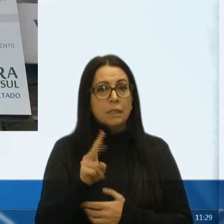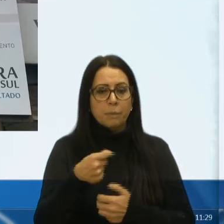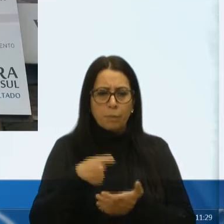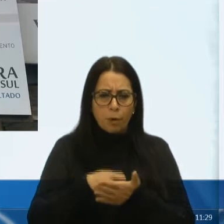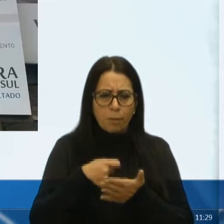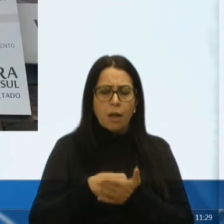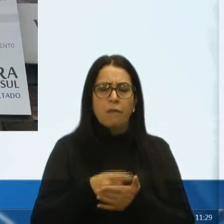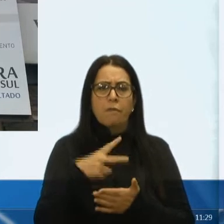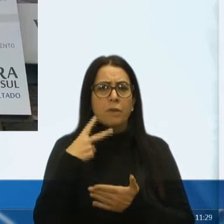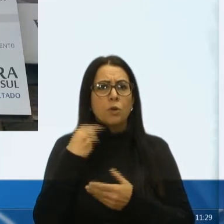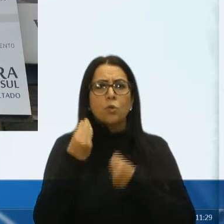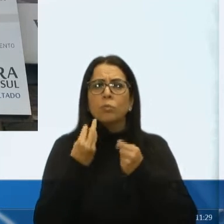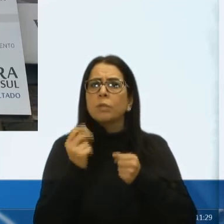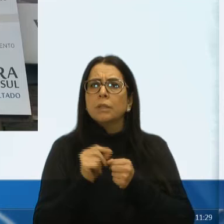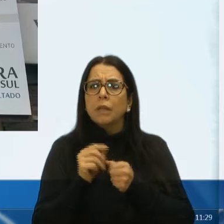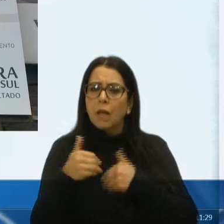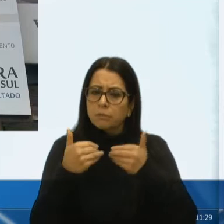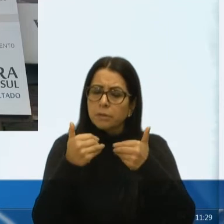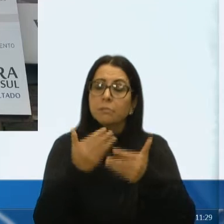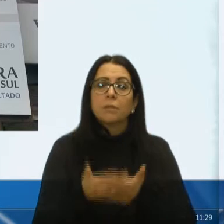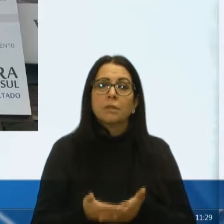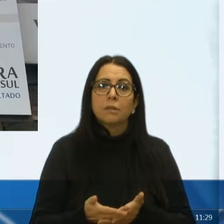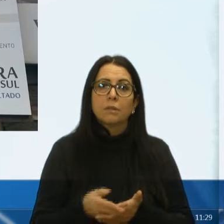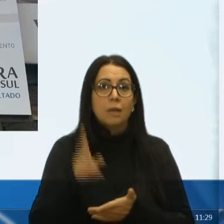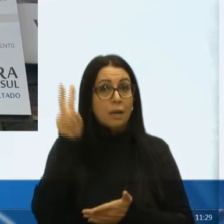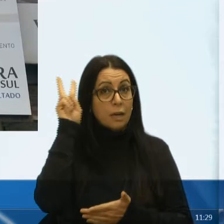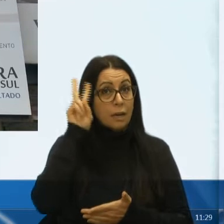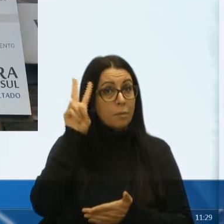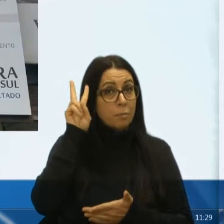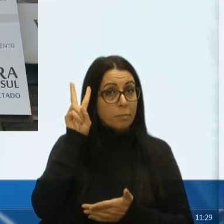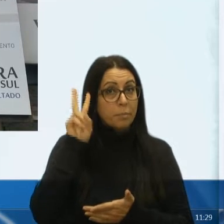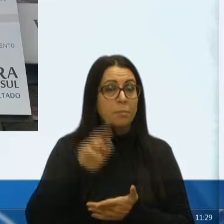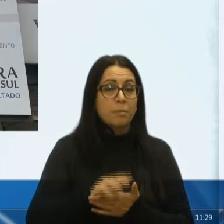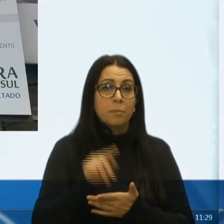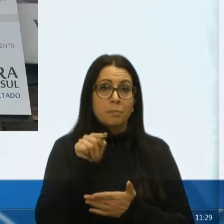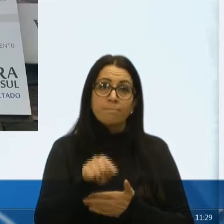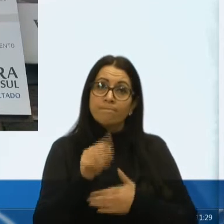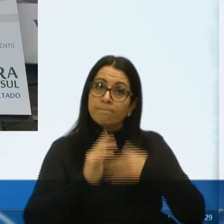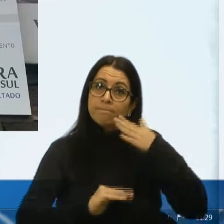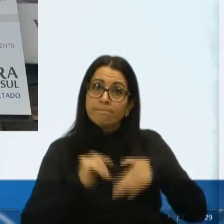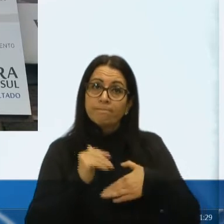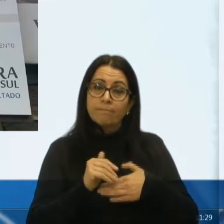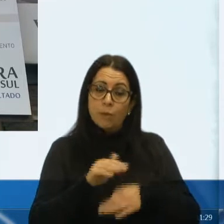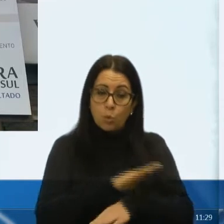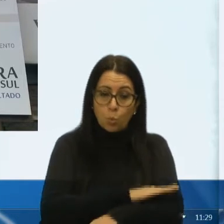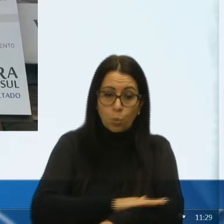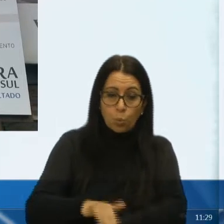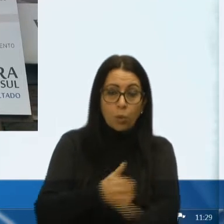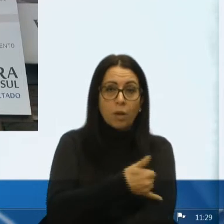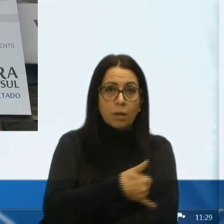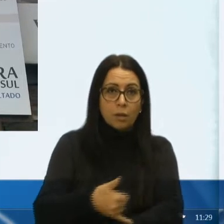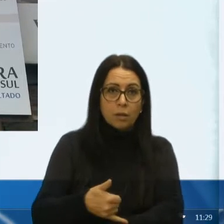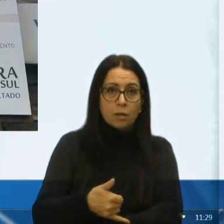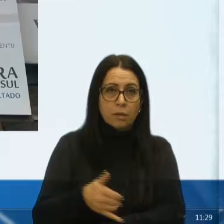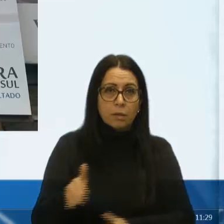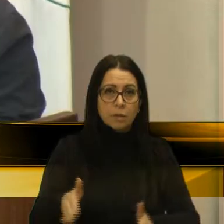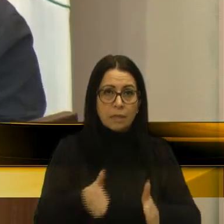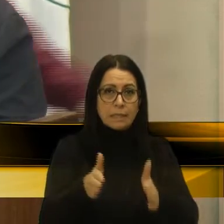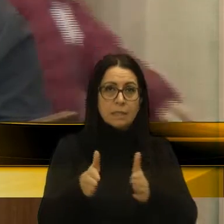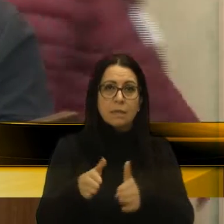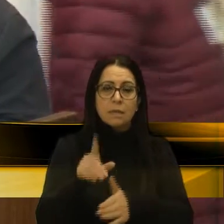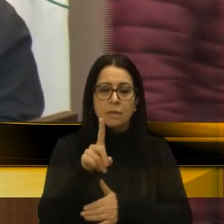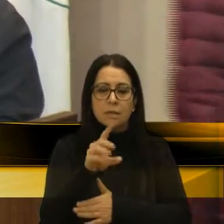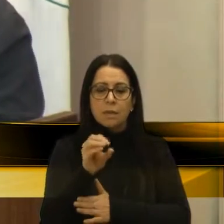cobrava, vereador, como é que está o andamento? Lembrando que essa obra, essa pavimentação aqui na Estrada 101,